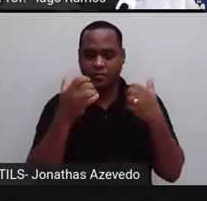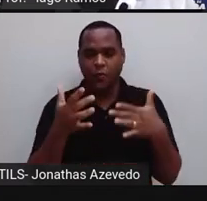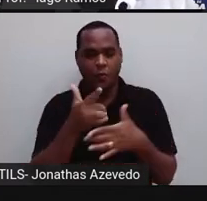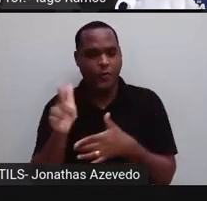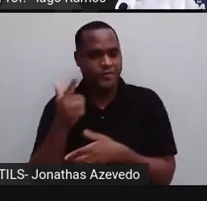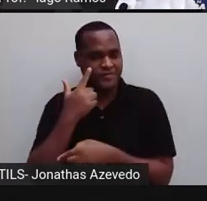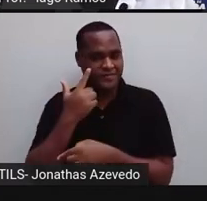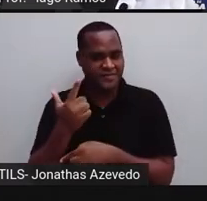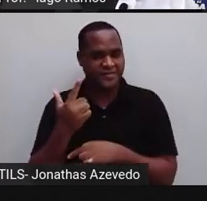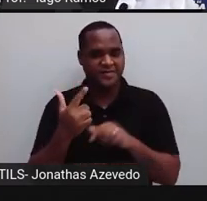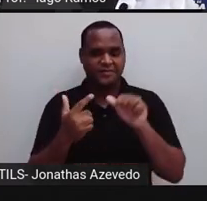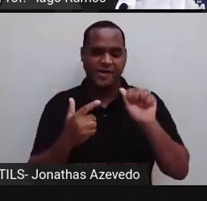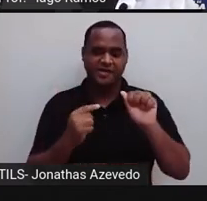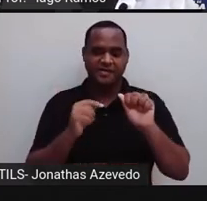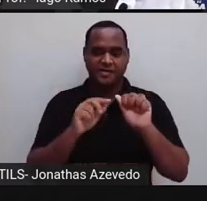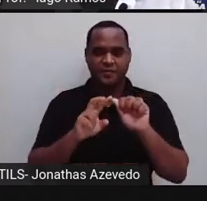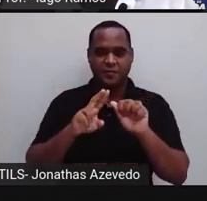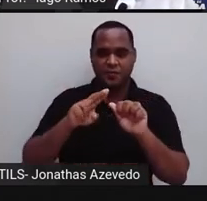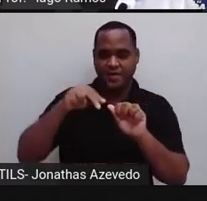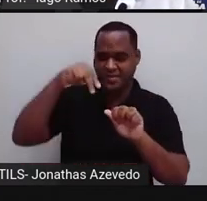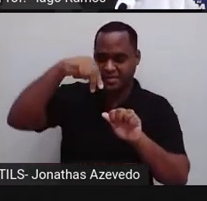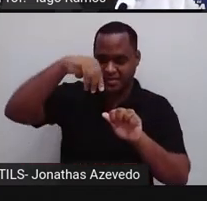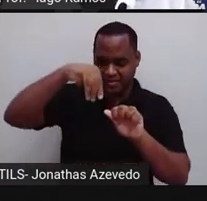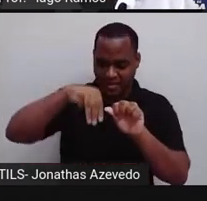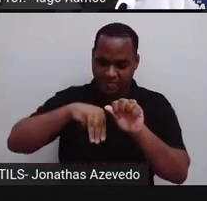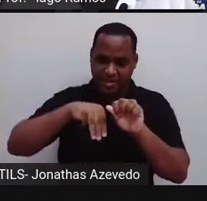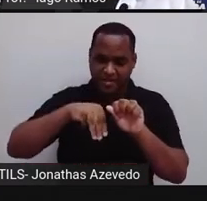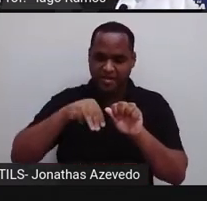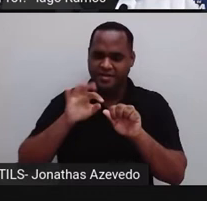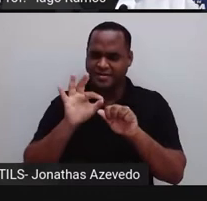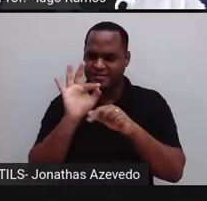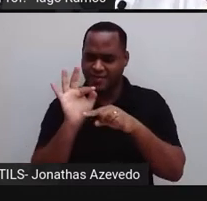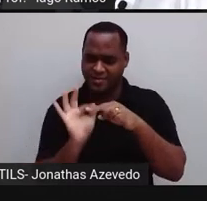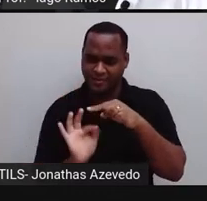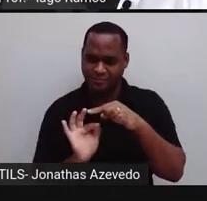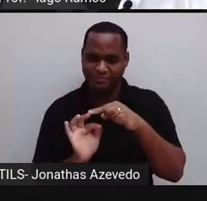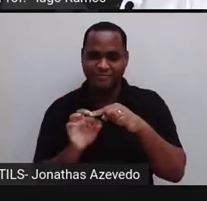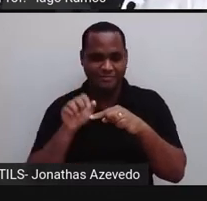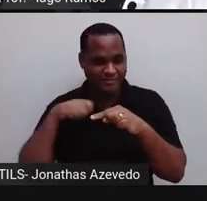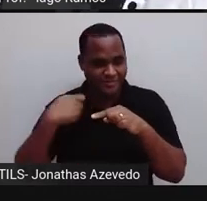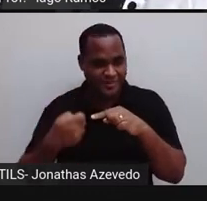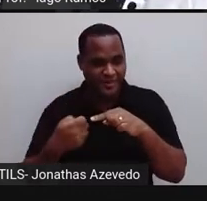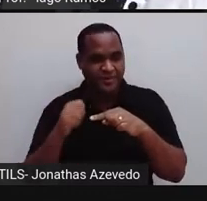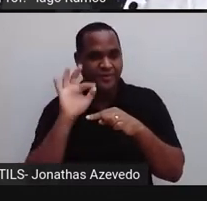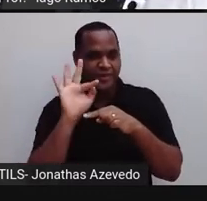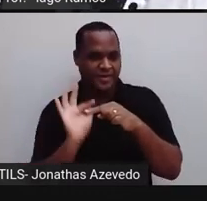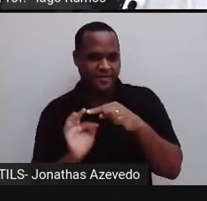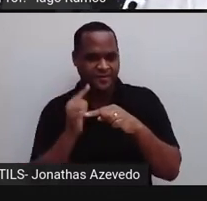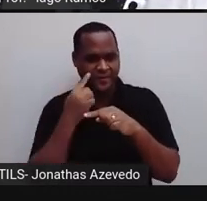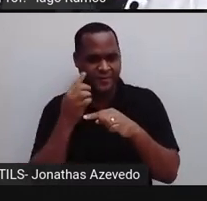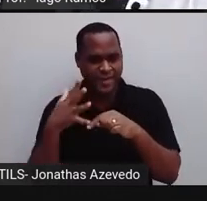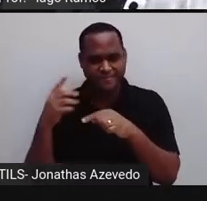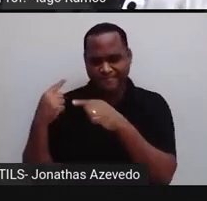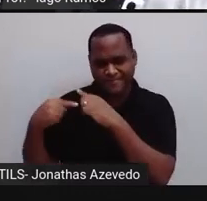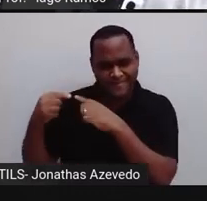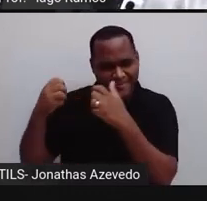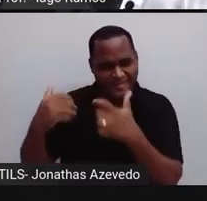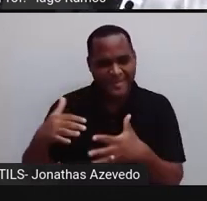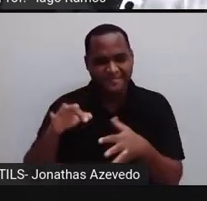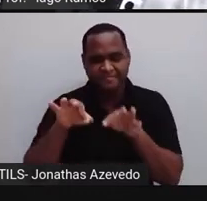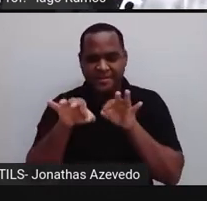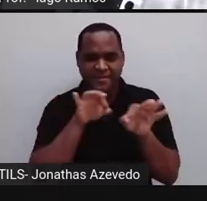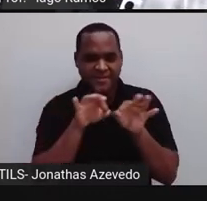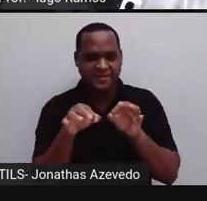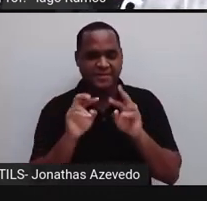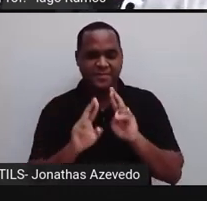de uma base elevado a uma fração, que é o que a gente acabou de fazer, né, pra resolver aquele